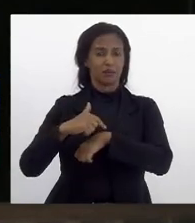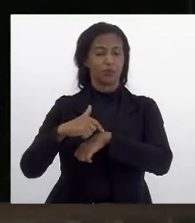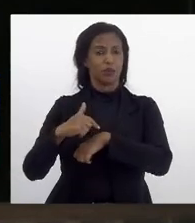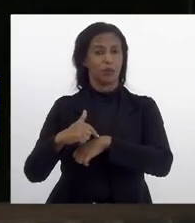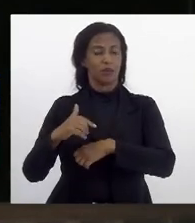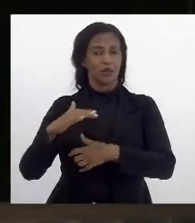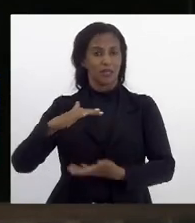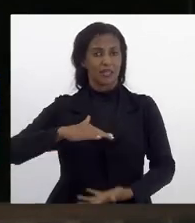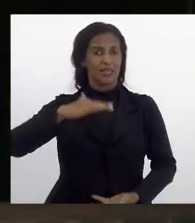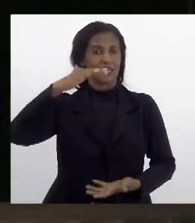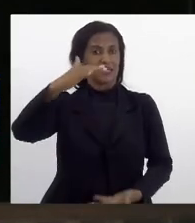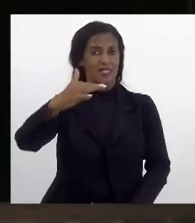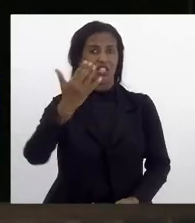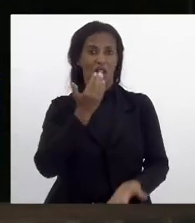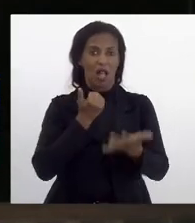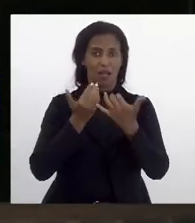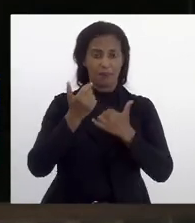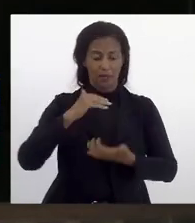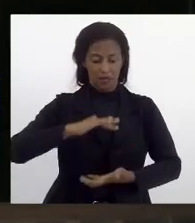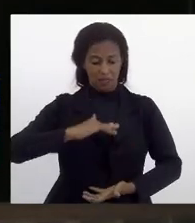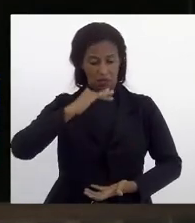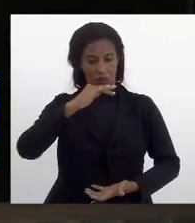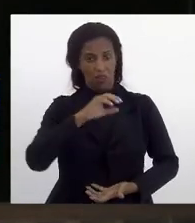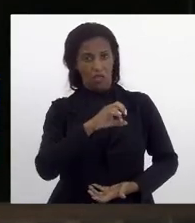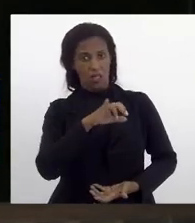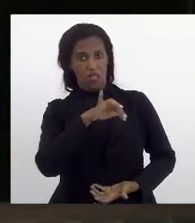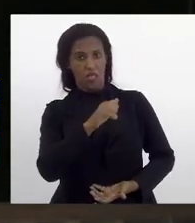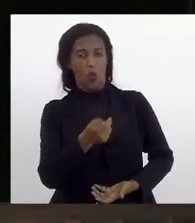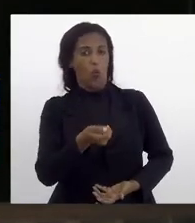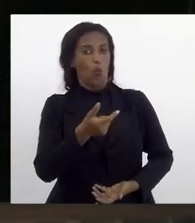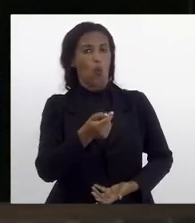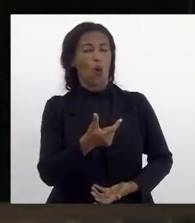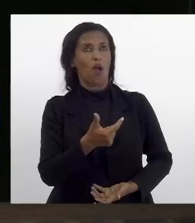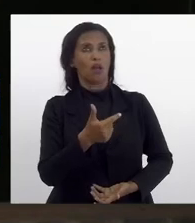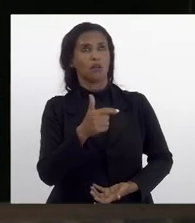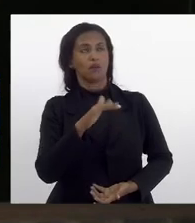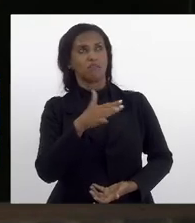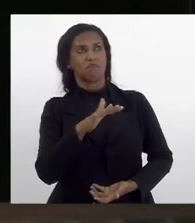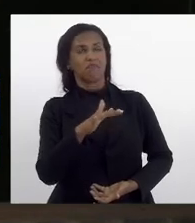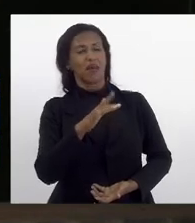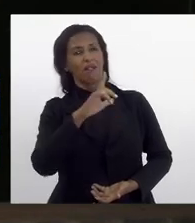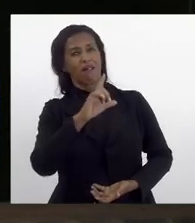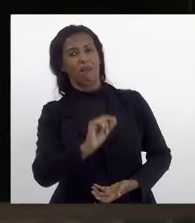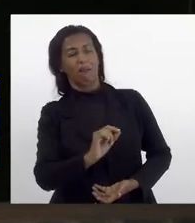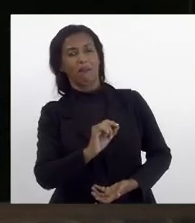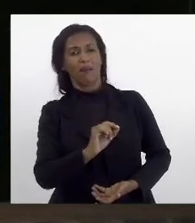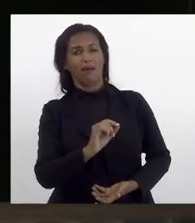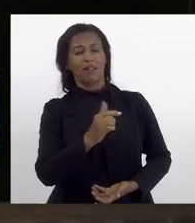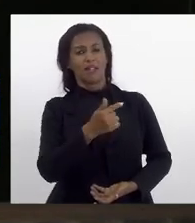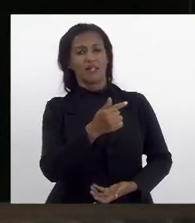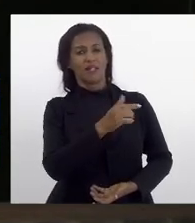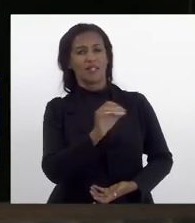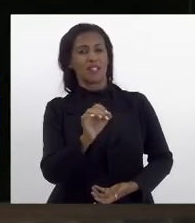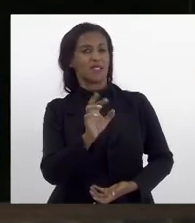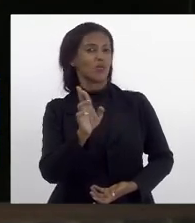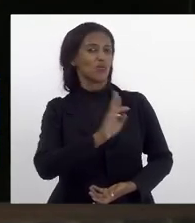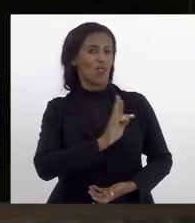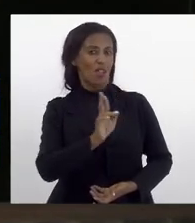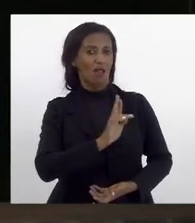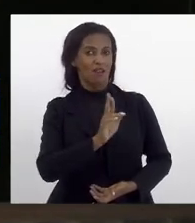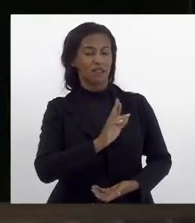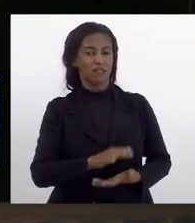a cesta básica por exemplo chega a quase pouco mais de 700 reais